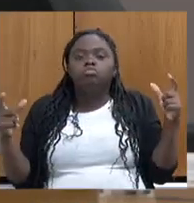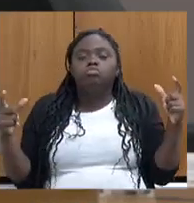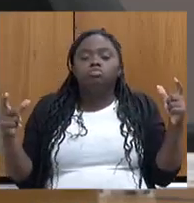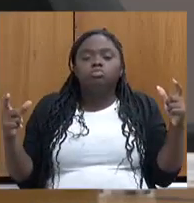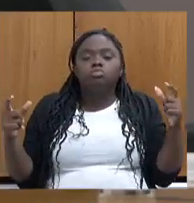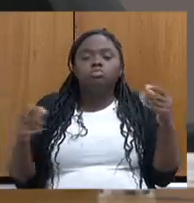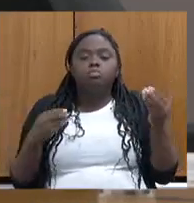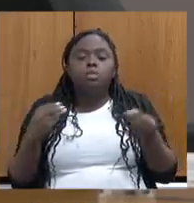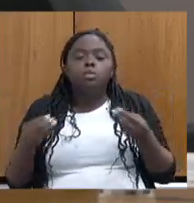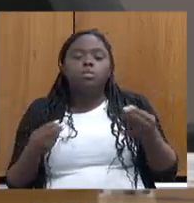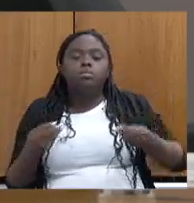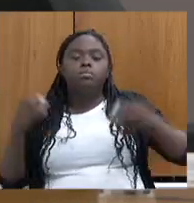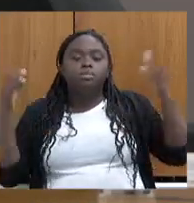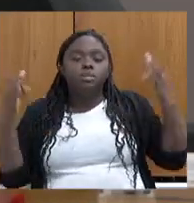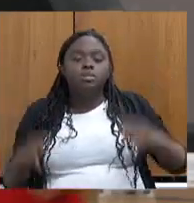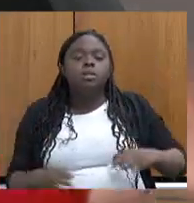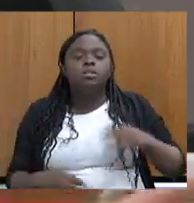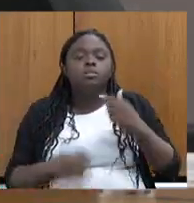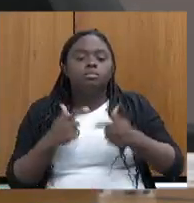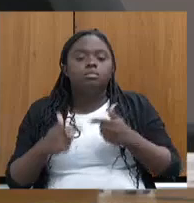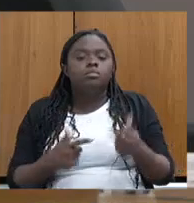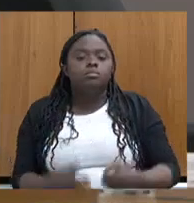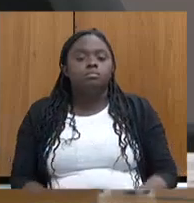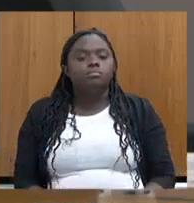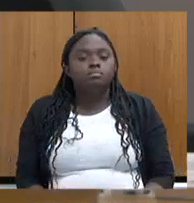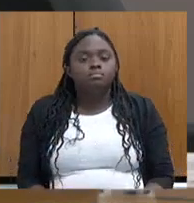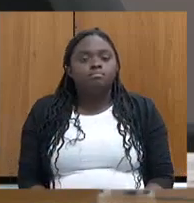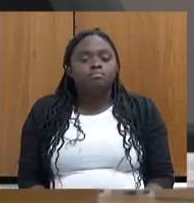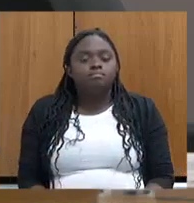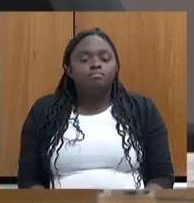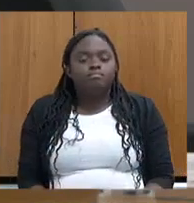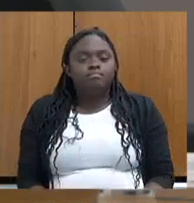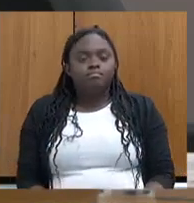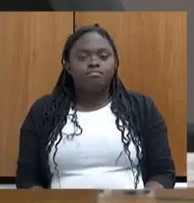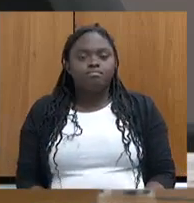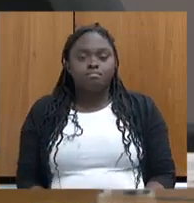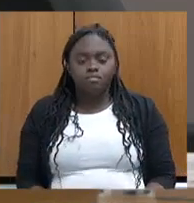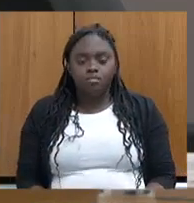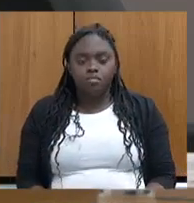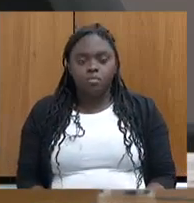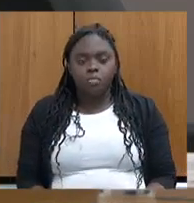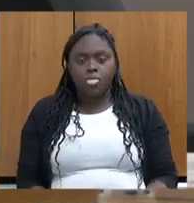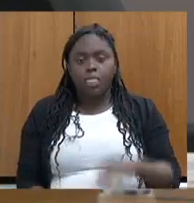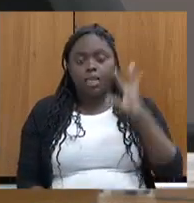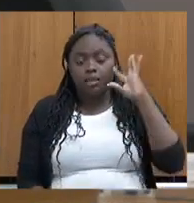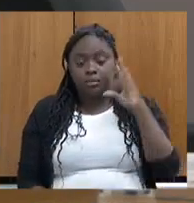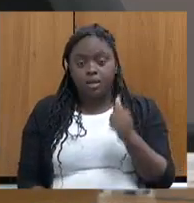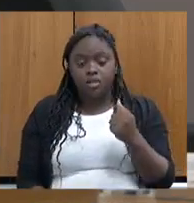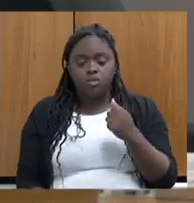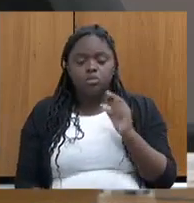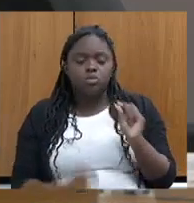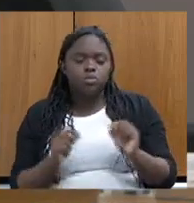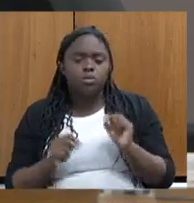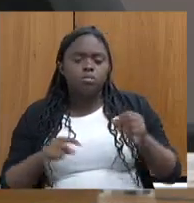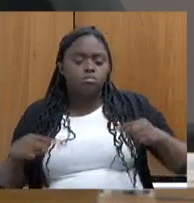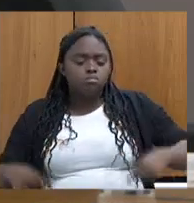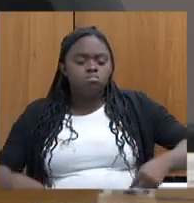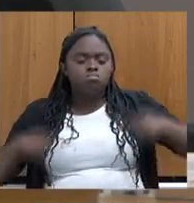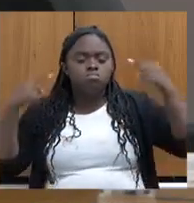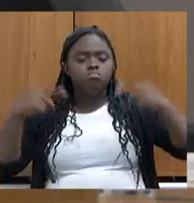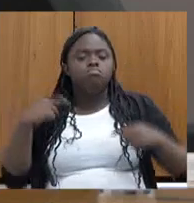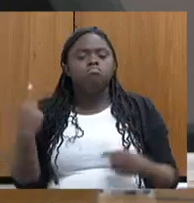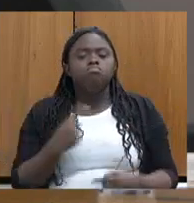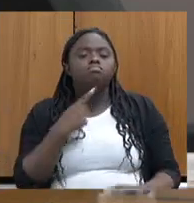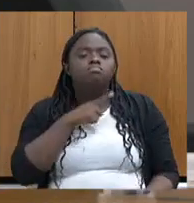assertivo no nosso trabalho. Então, acho que isso são desafios que nós temos de,